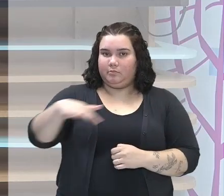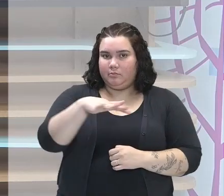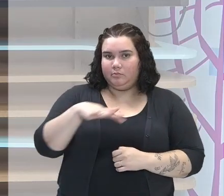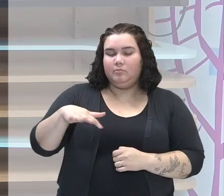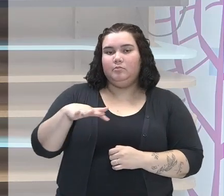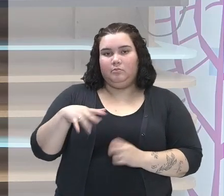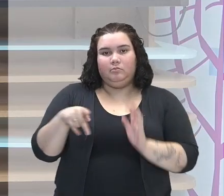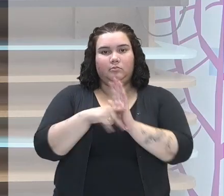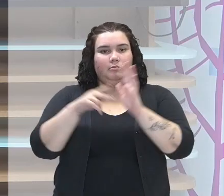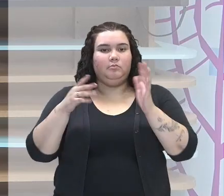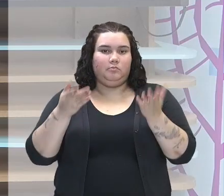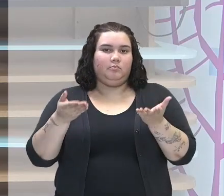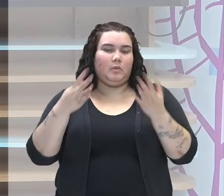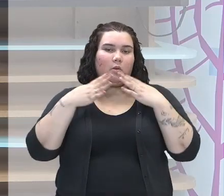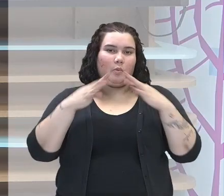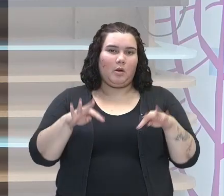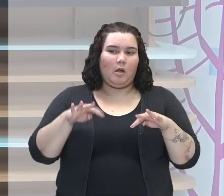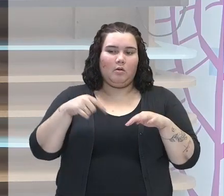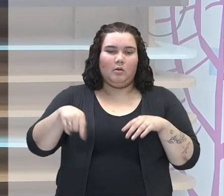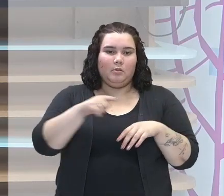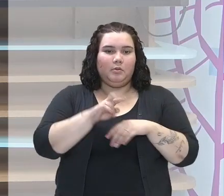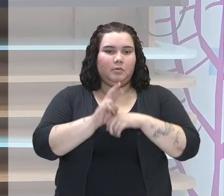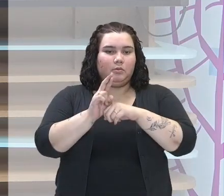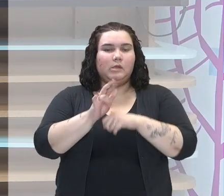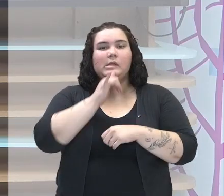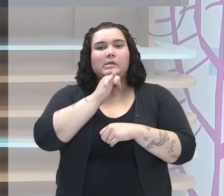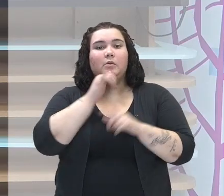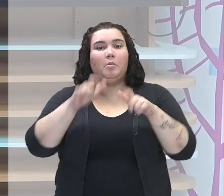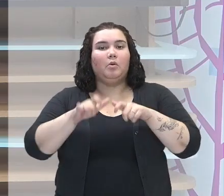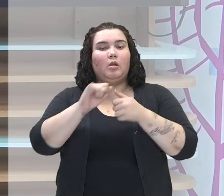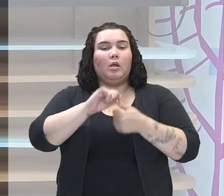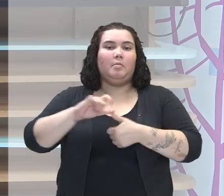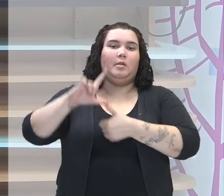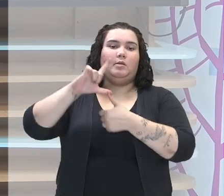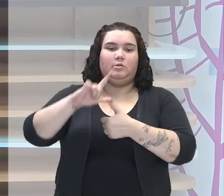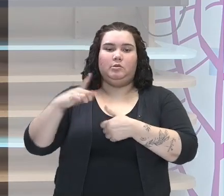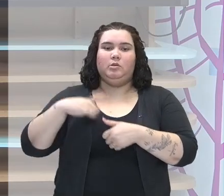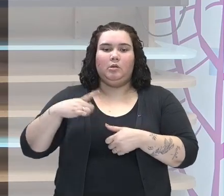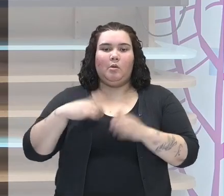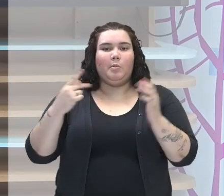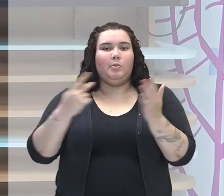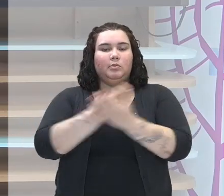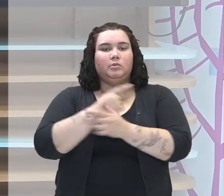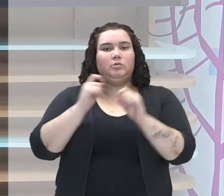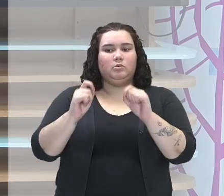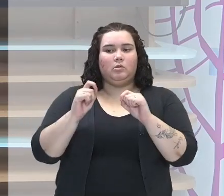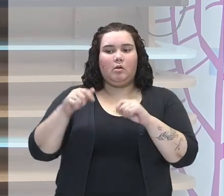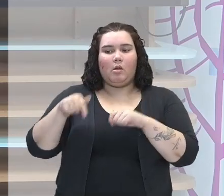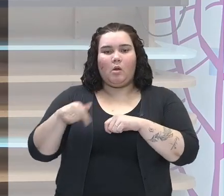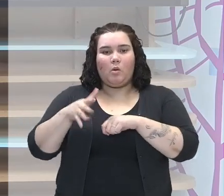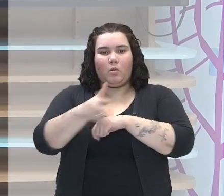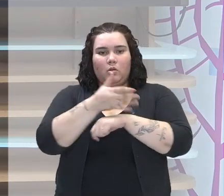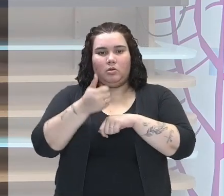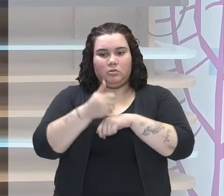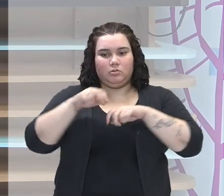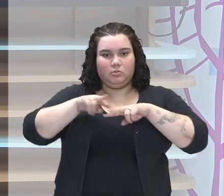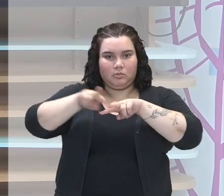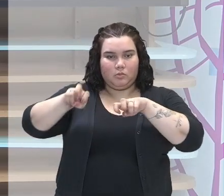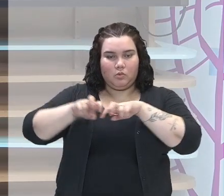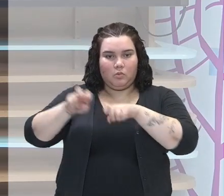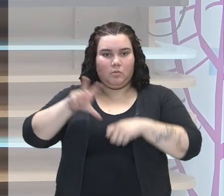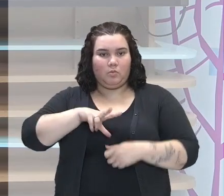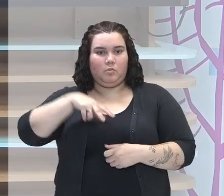exploração. Como aconteceu, por exemplo, na América Latina, que sofreu com a colonização de exploração, realizada ali pelos